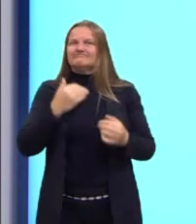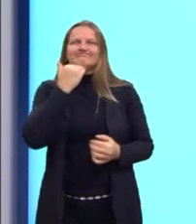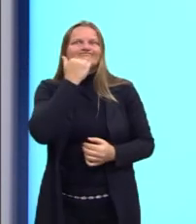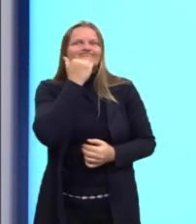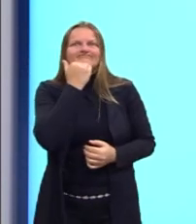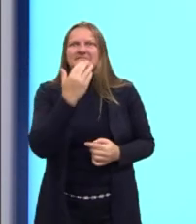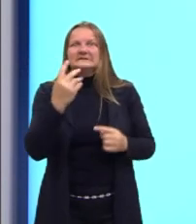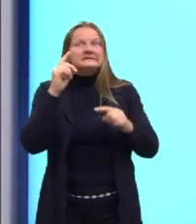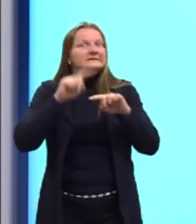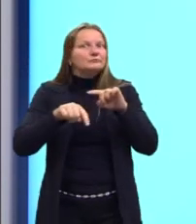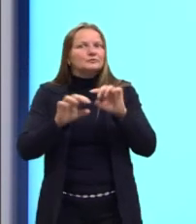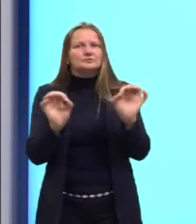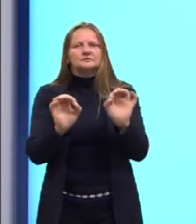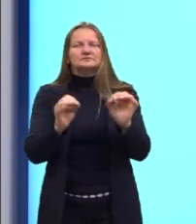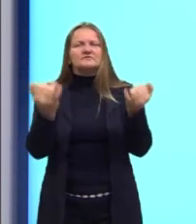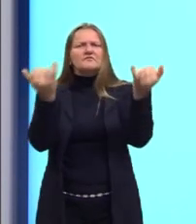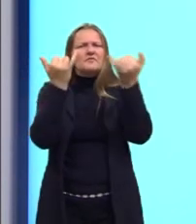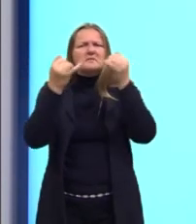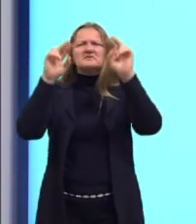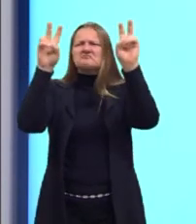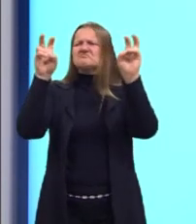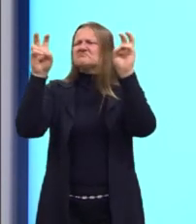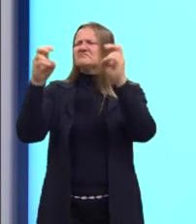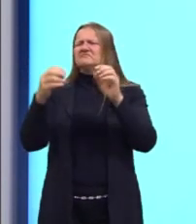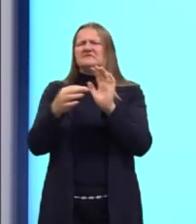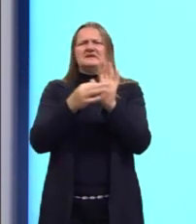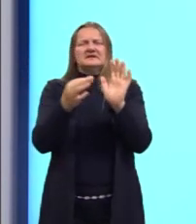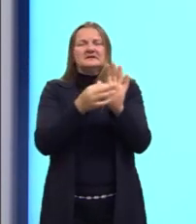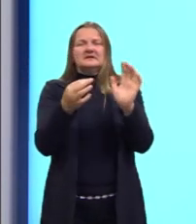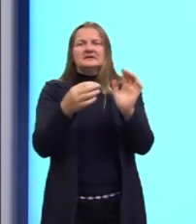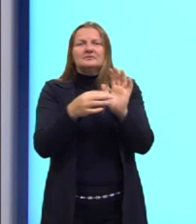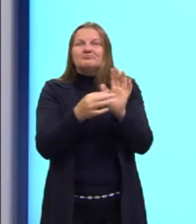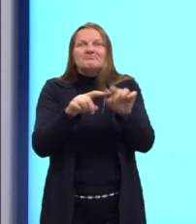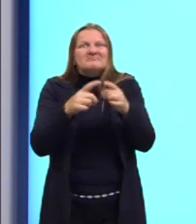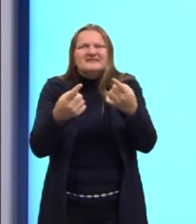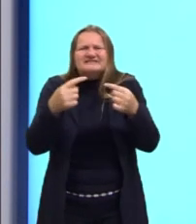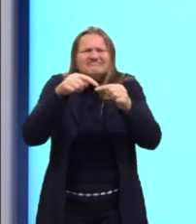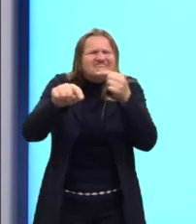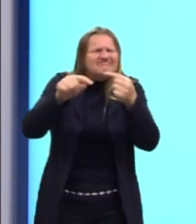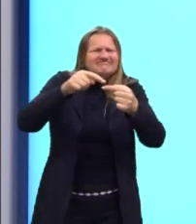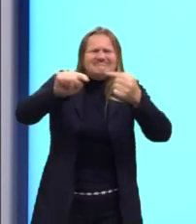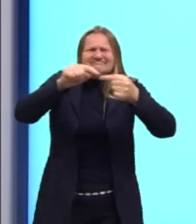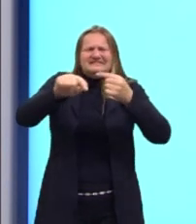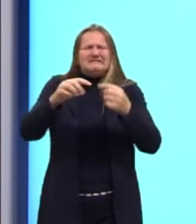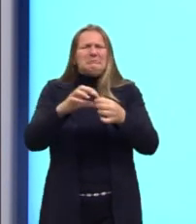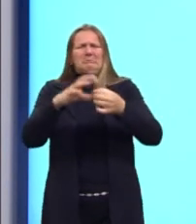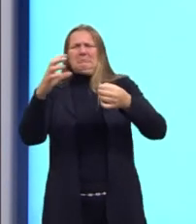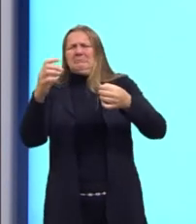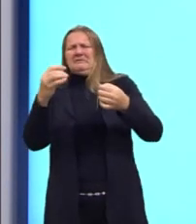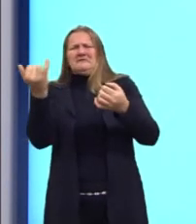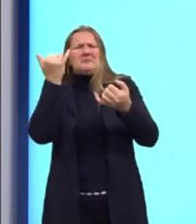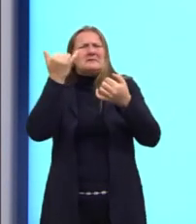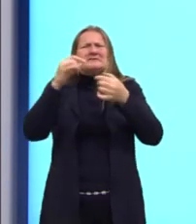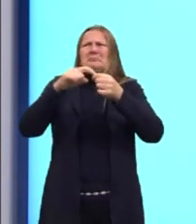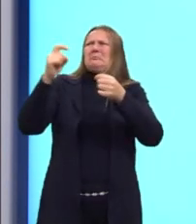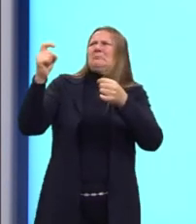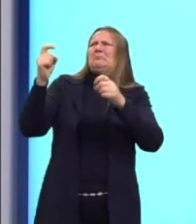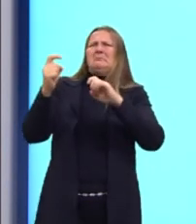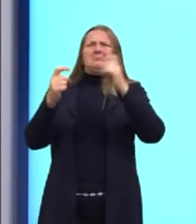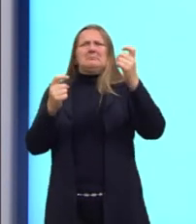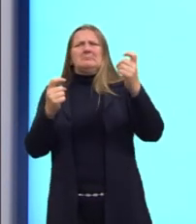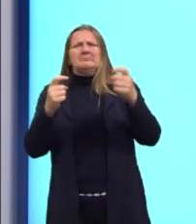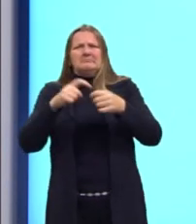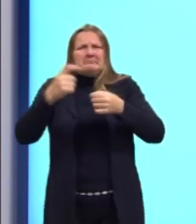Eu tenho várias informações sobre aquela temática, sobre aquele assunto, mas elas ficam soltas. A gente não sabe exatamente